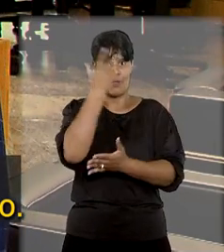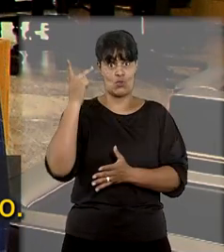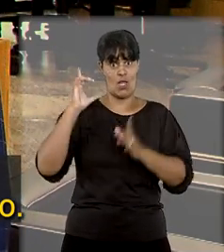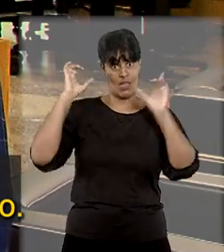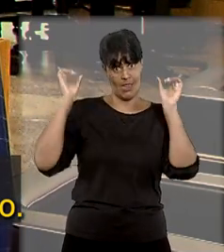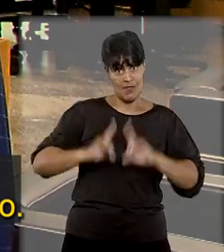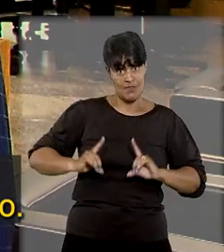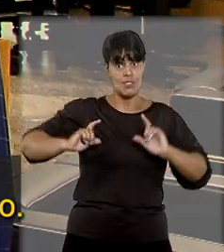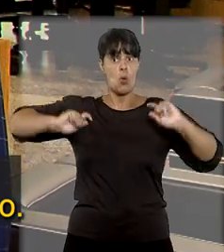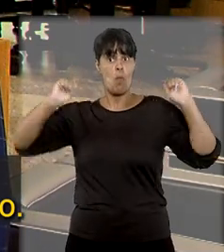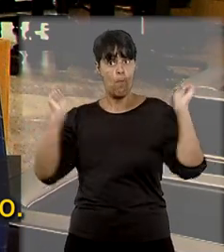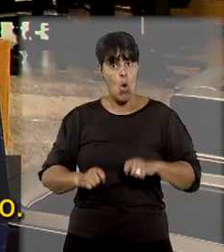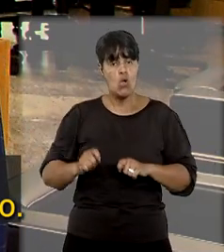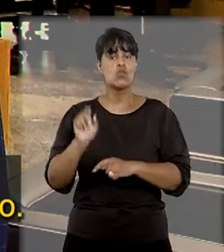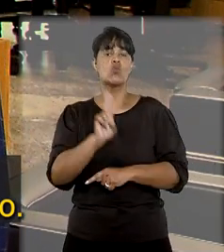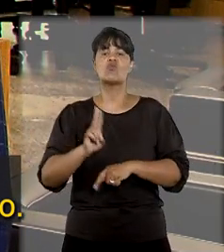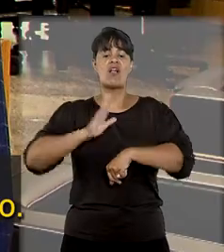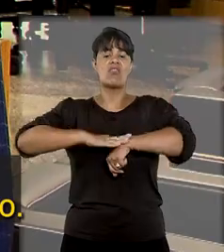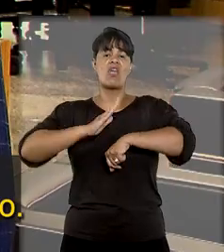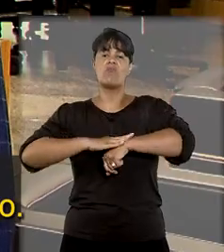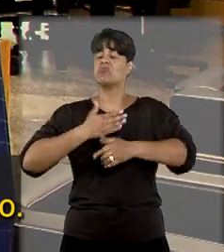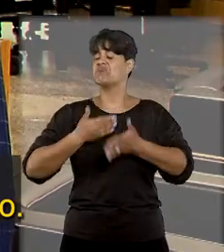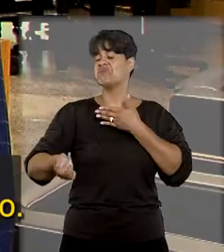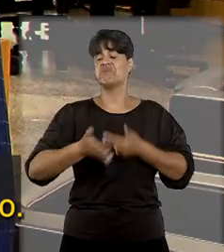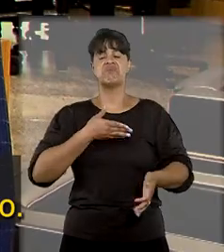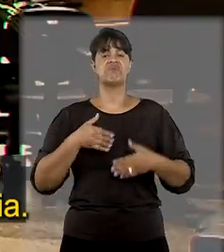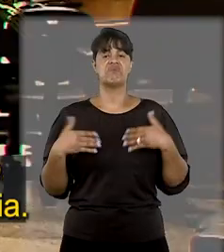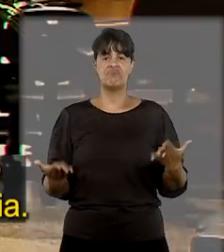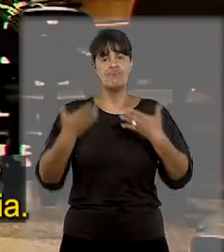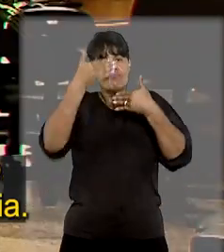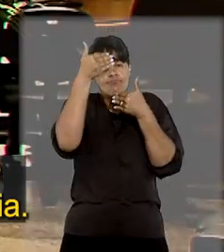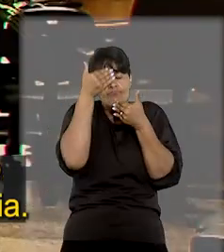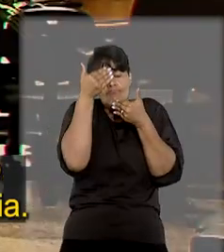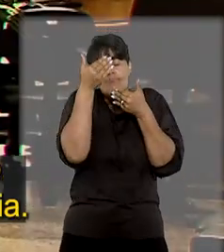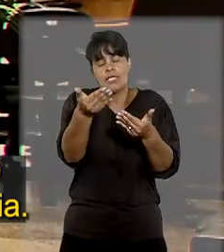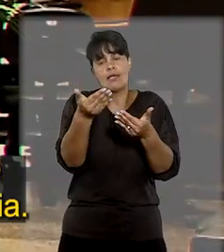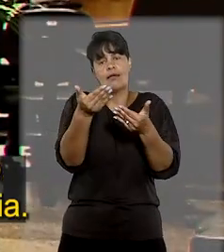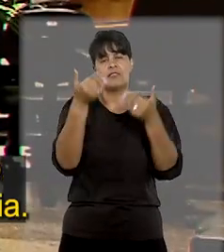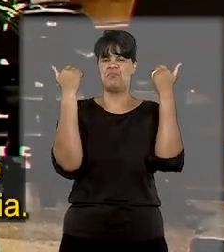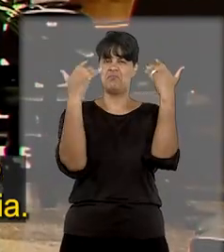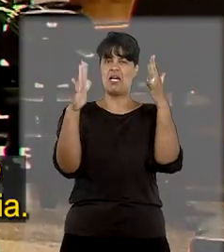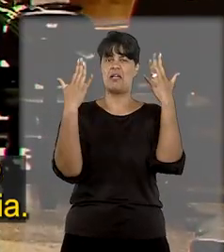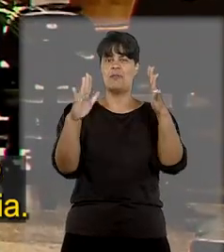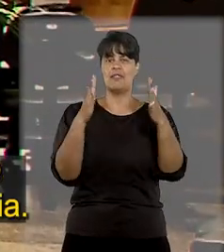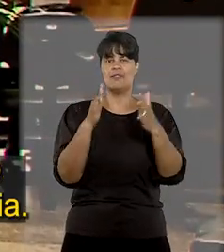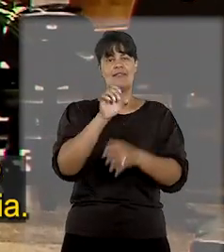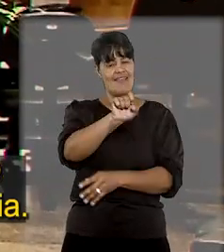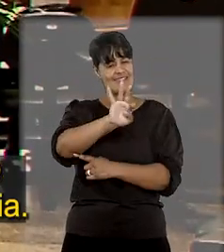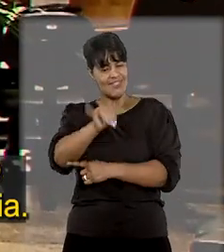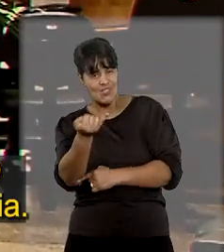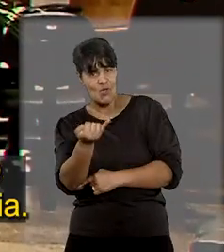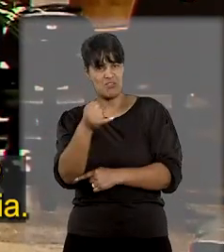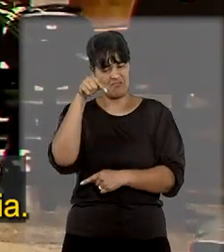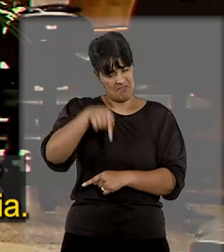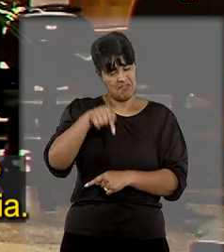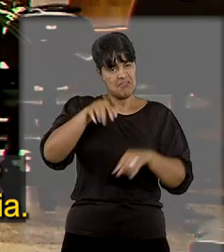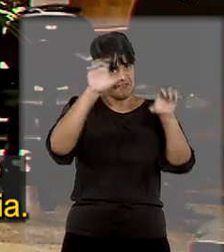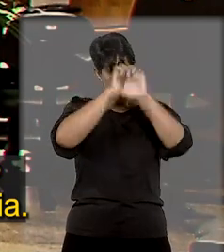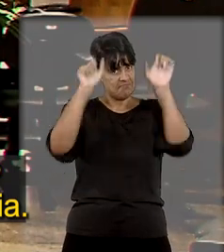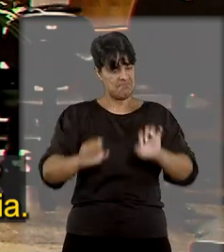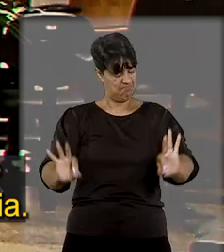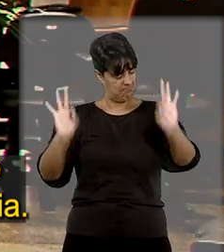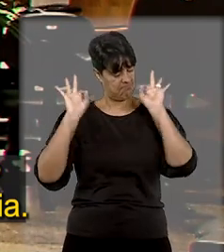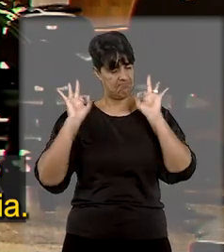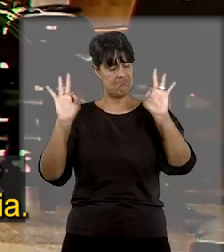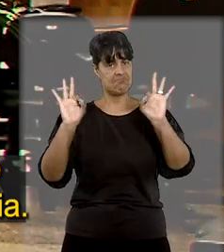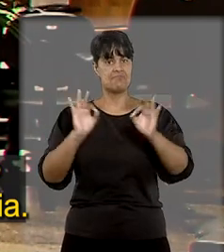deficiência o direito de ser dona do seu próprio tempo. Fica aqui o meu agradecimento e os meus parabéns ao STJ, a